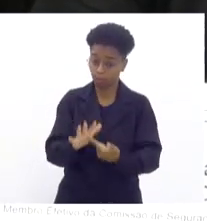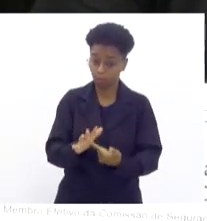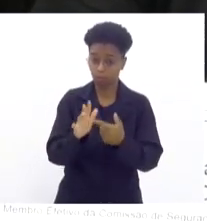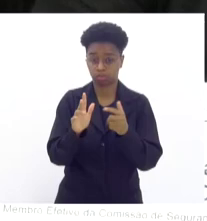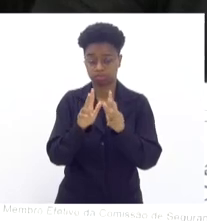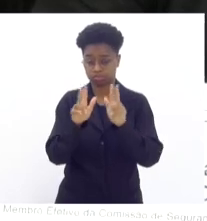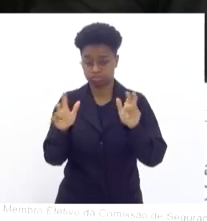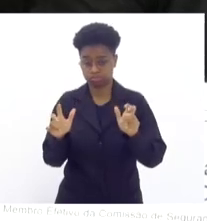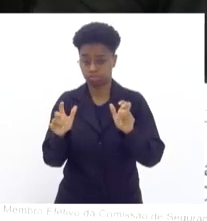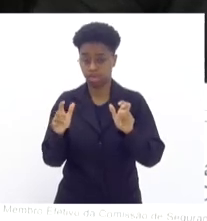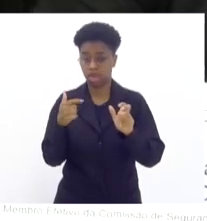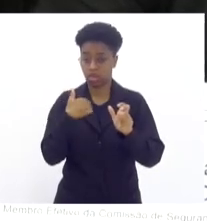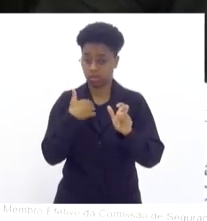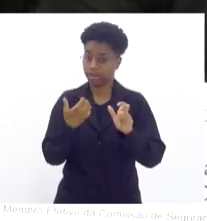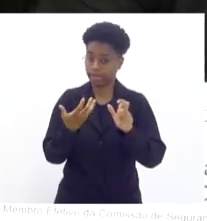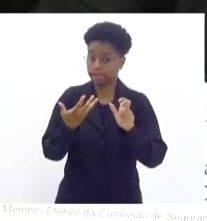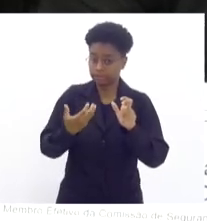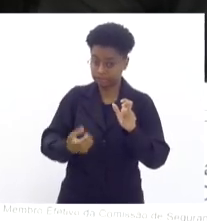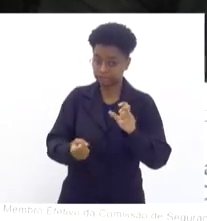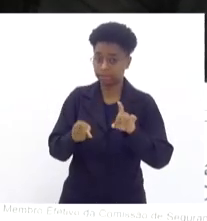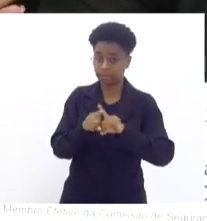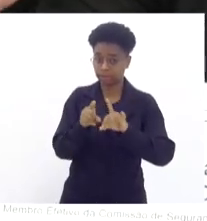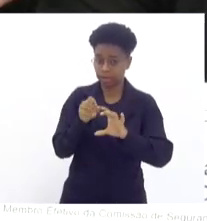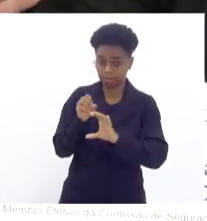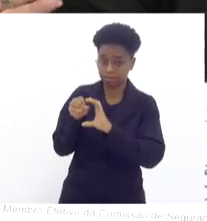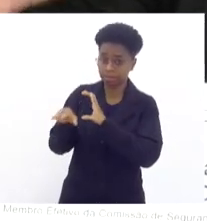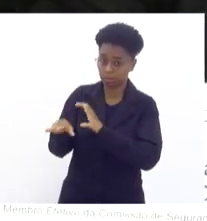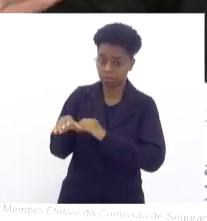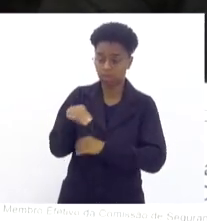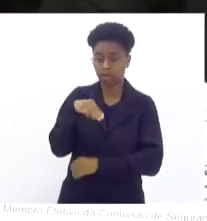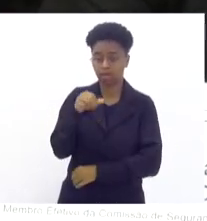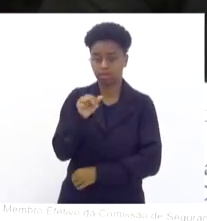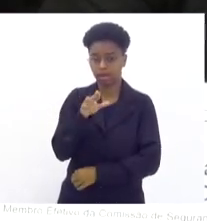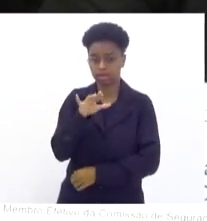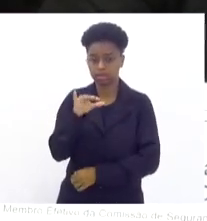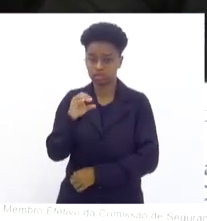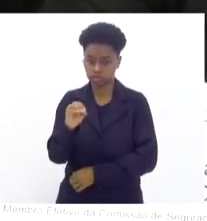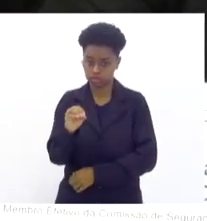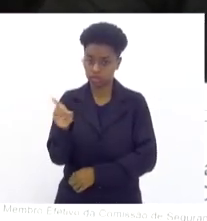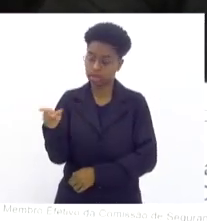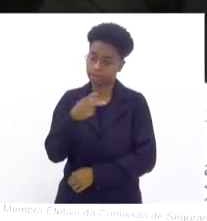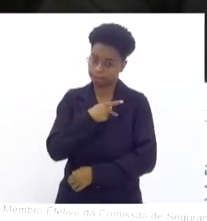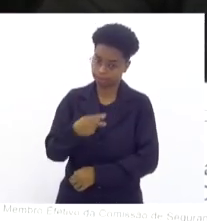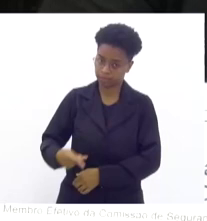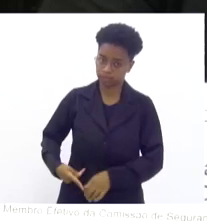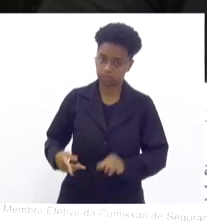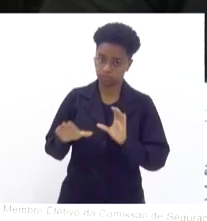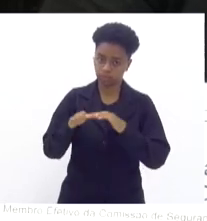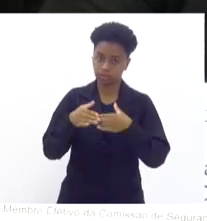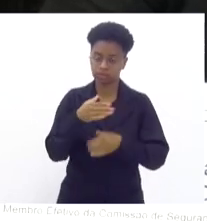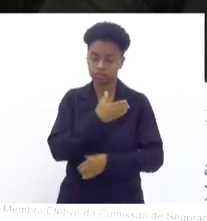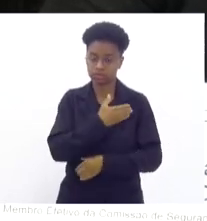recebi, eu vou encaminhar para o deputado Márcio Galberto, já comuniquei a ele como presidente da Comissão de Segurança Pública dessa casa,